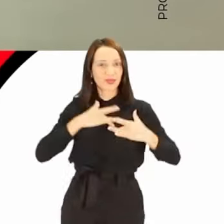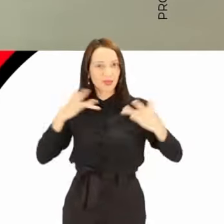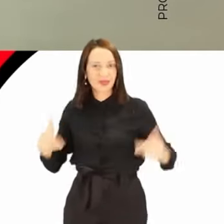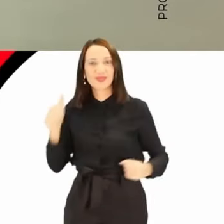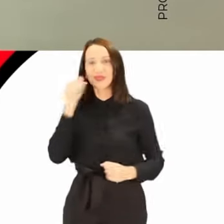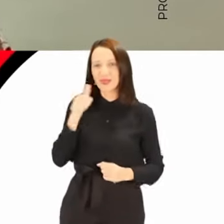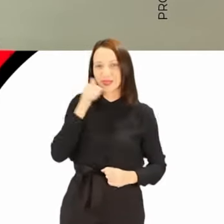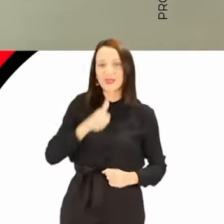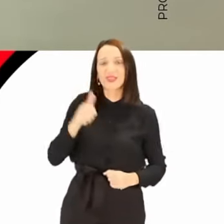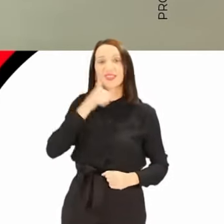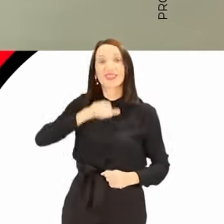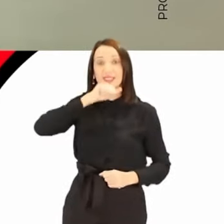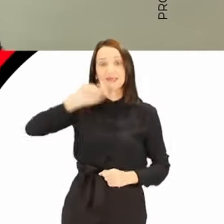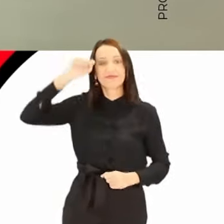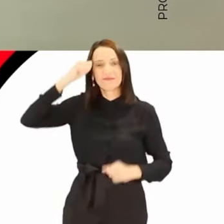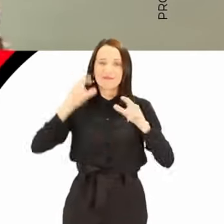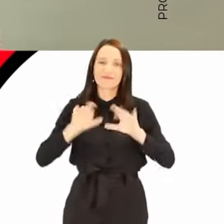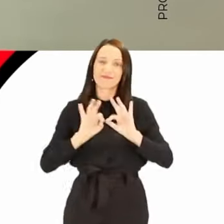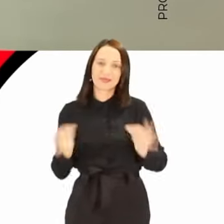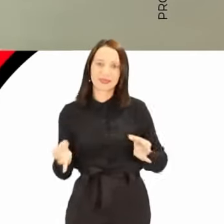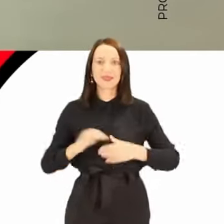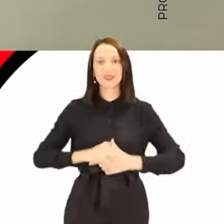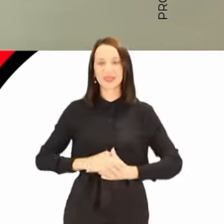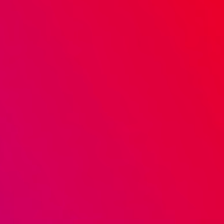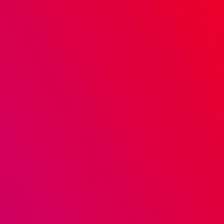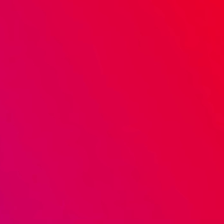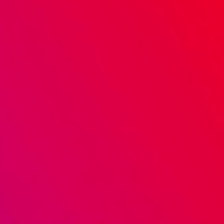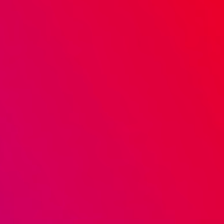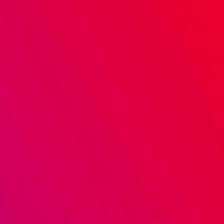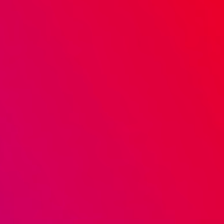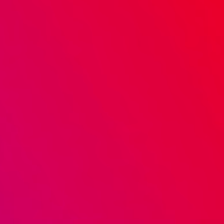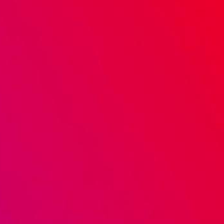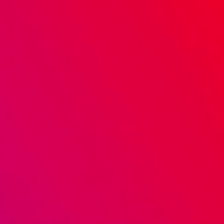cozinhas solidárias, as mulheres, as mães pretas de quebrada.